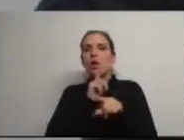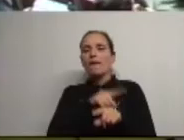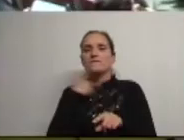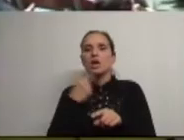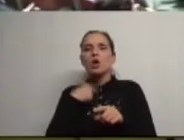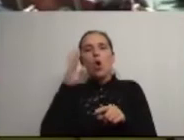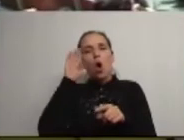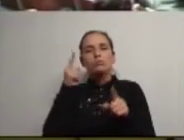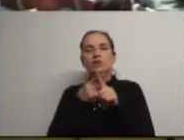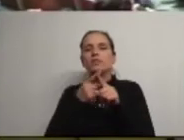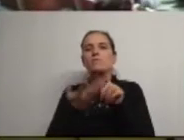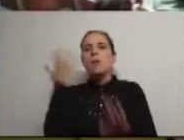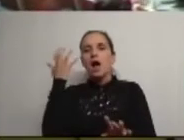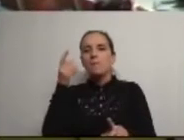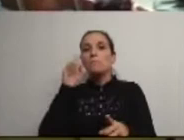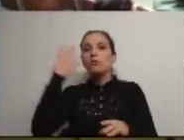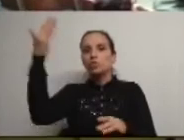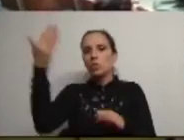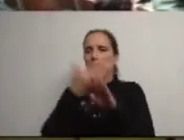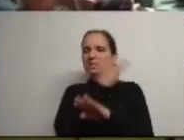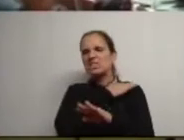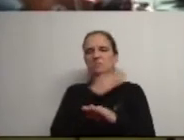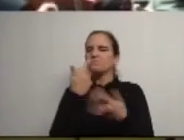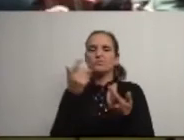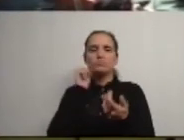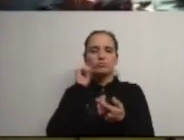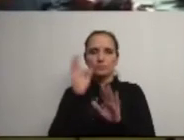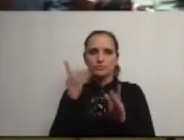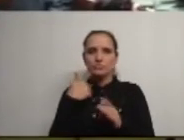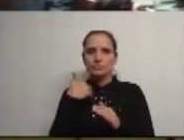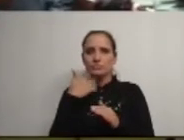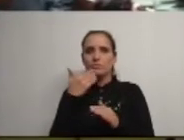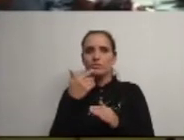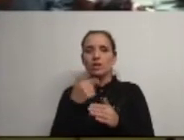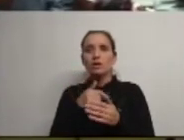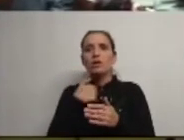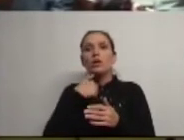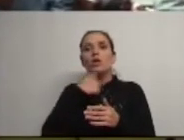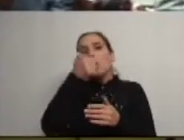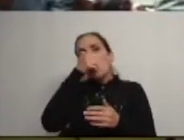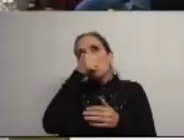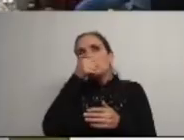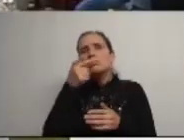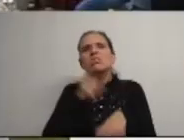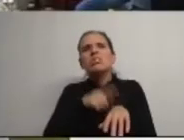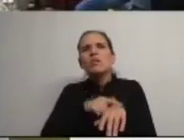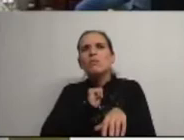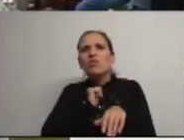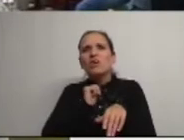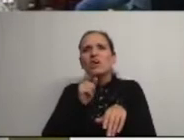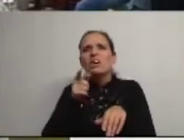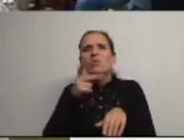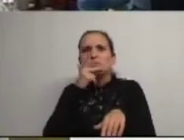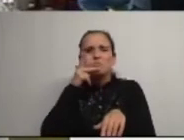-me mais sobre o futuro do que sobre o passado eu podia mas não vou ocupar-me tempo explorando longamente a incompetência da